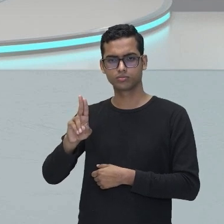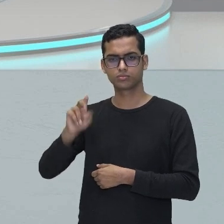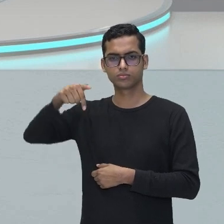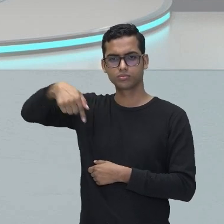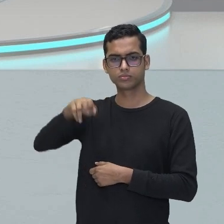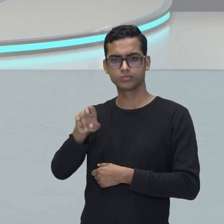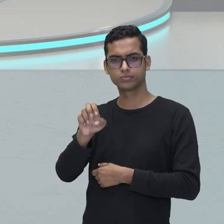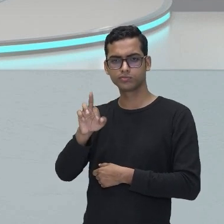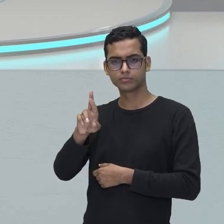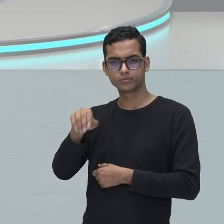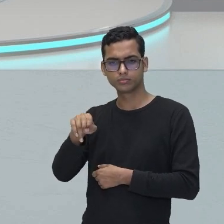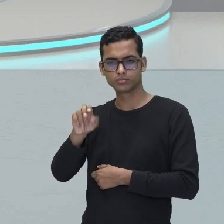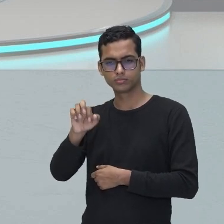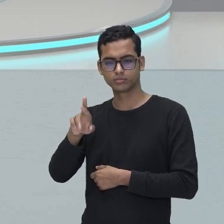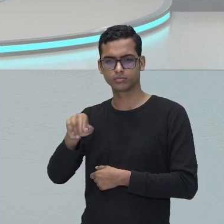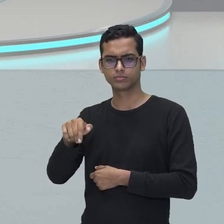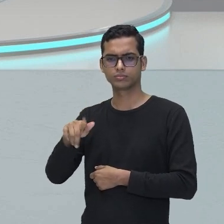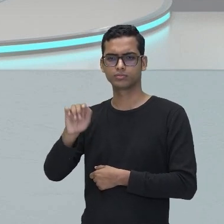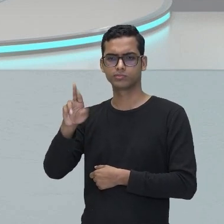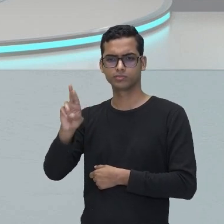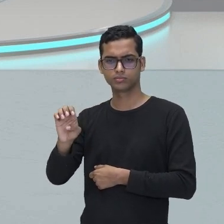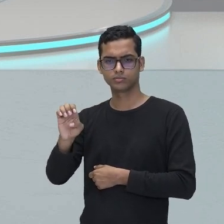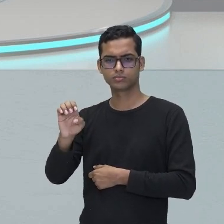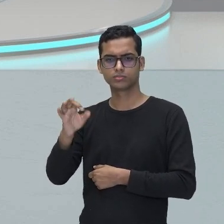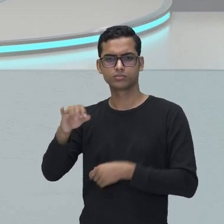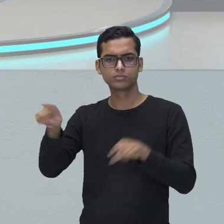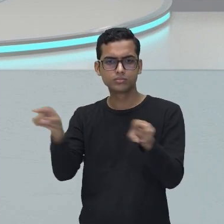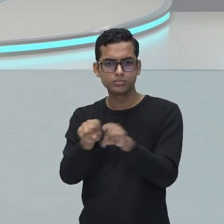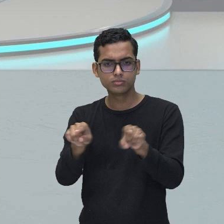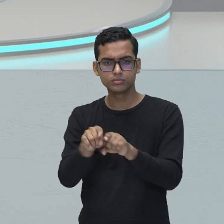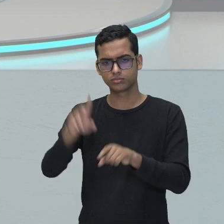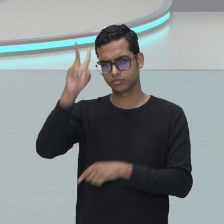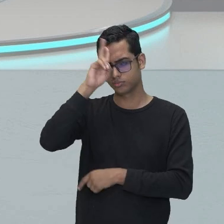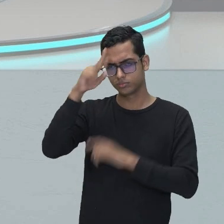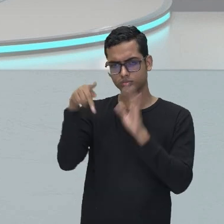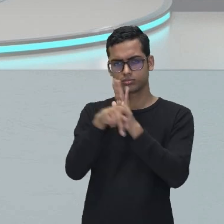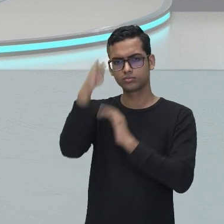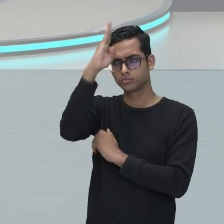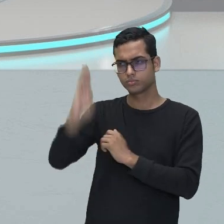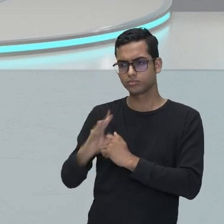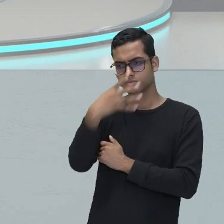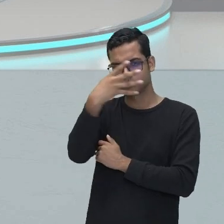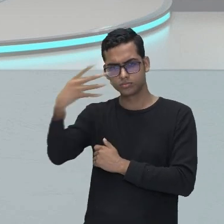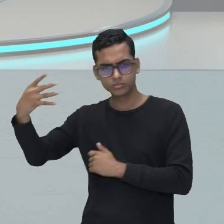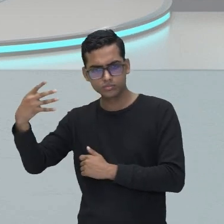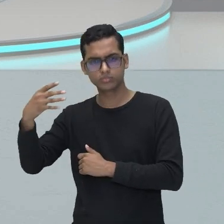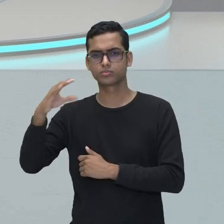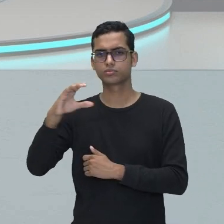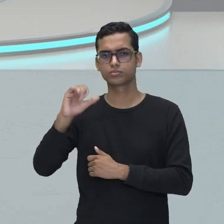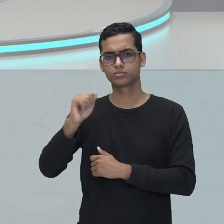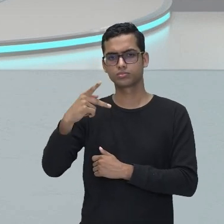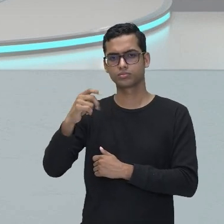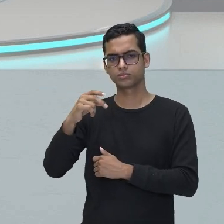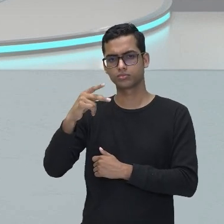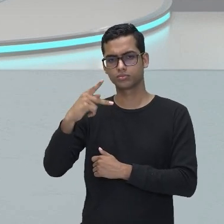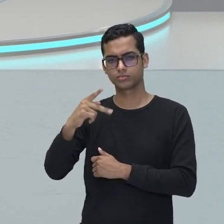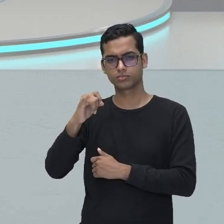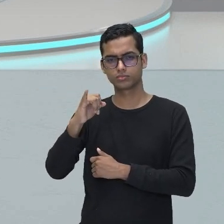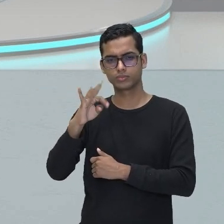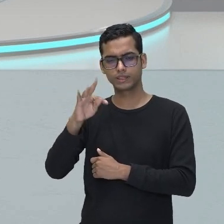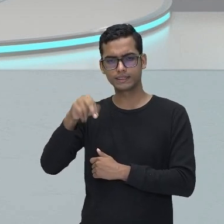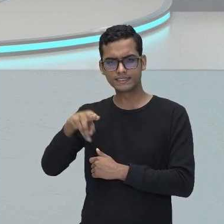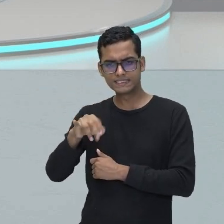Pernambuco. Lembra? Capitanias hereditárias? A Capitania de Pernambuco era o chefe lá,